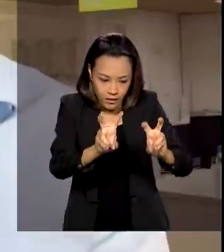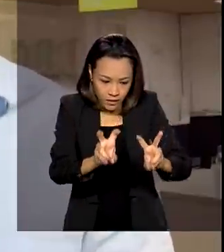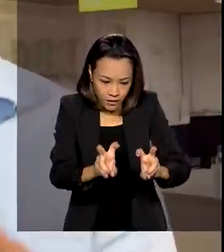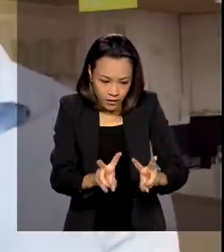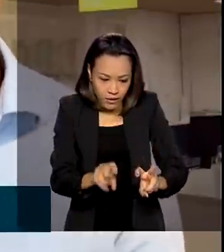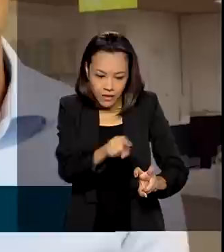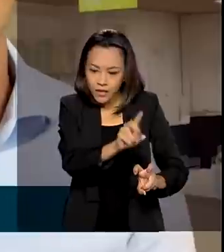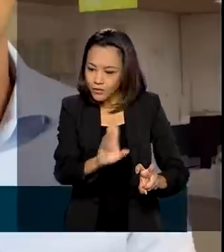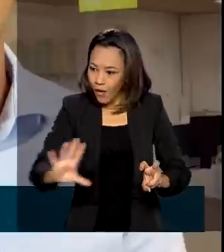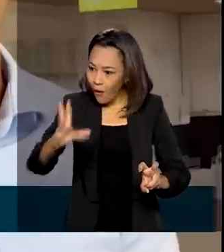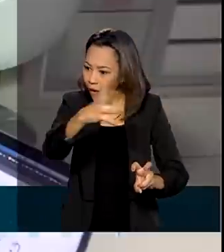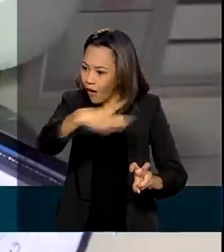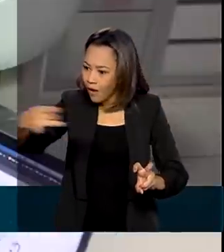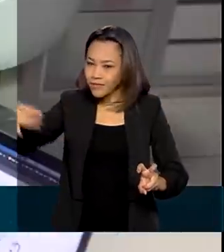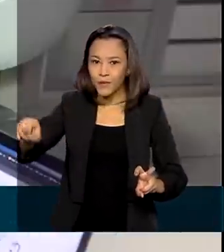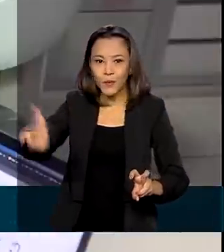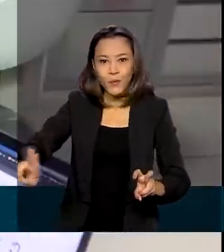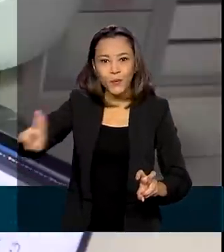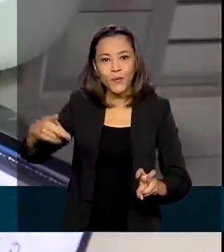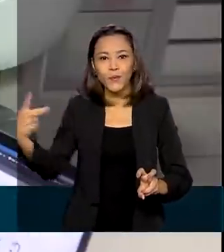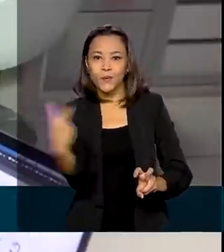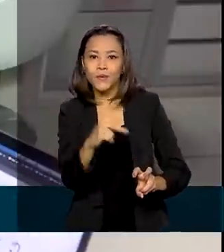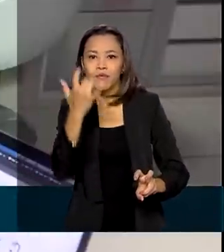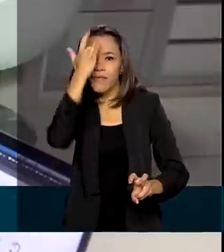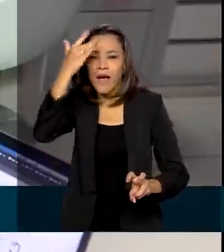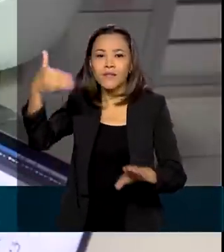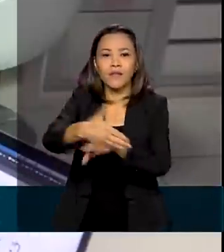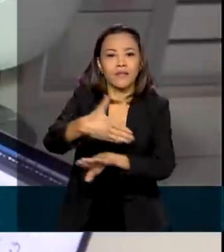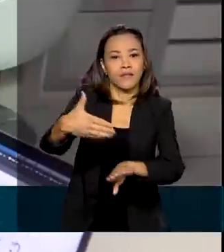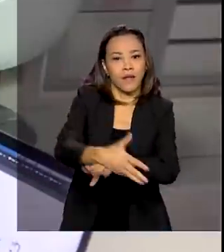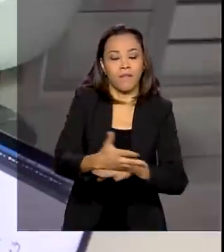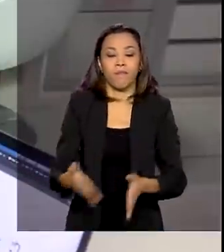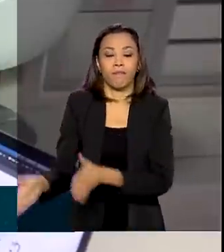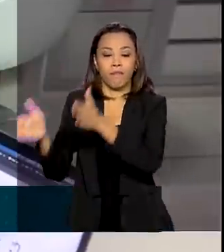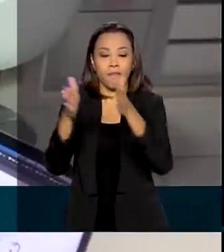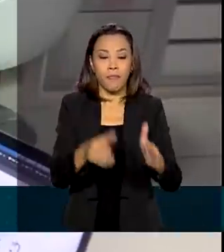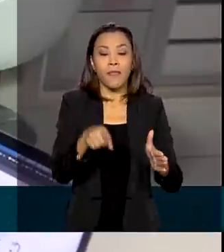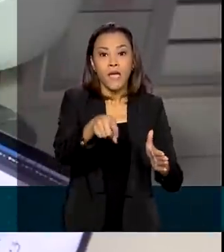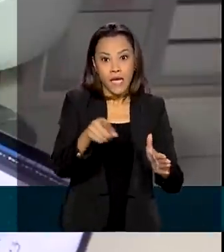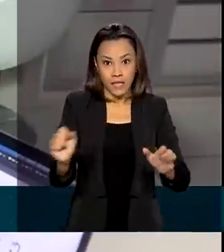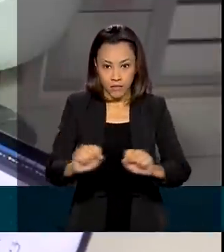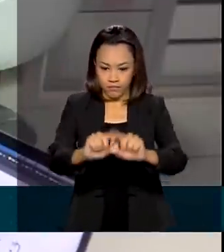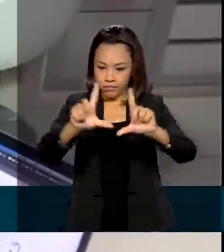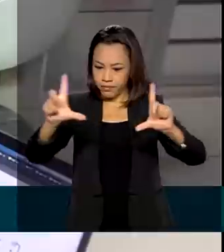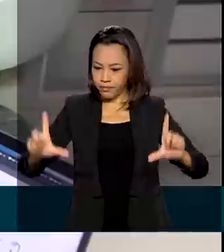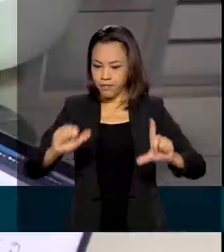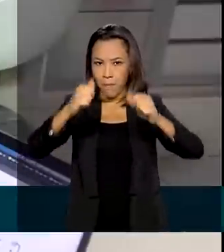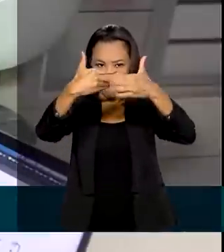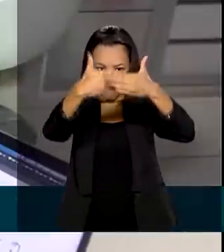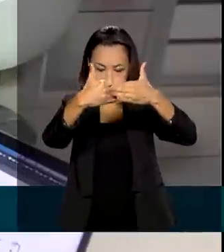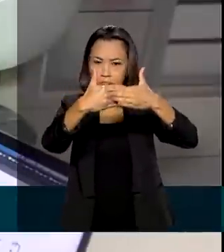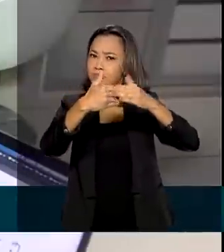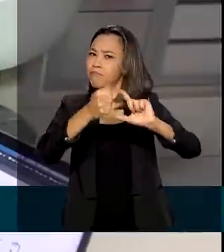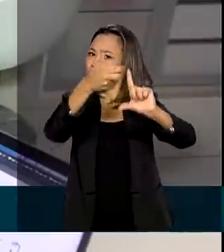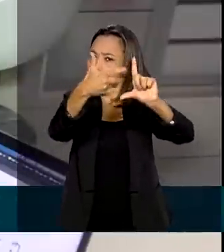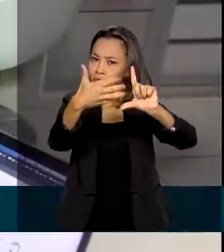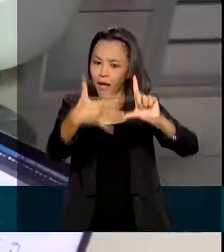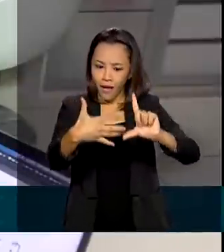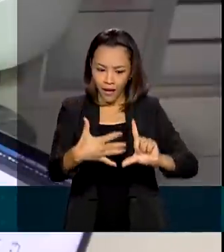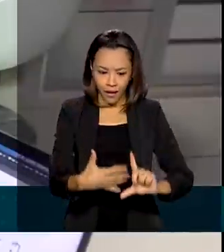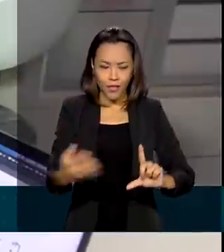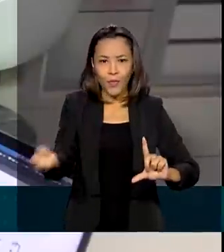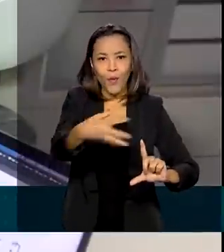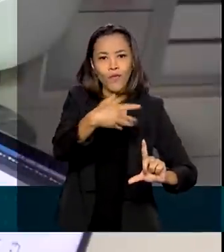útil e fácil de consumir. O protótipo do novo portal foi colocado em teste ao público com situações corriqueiras,